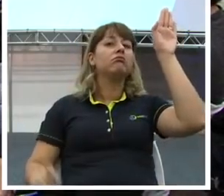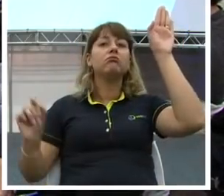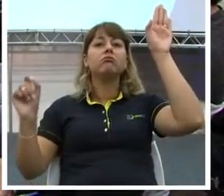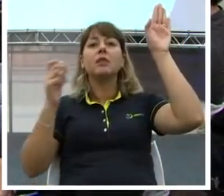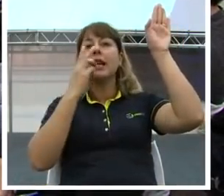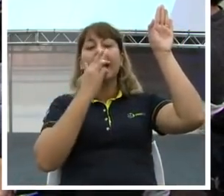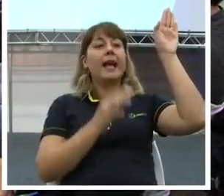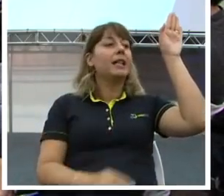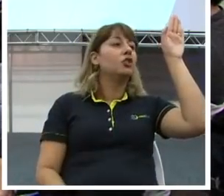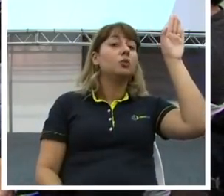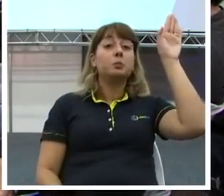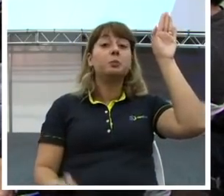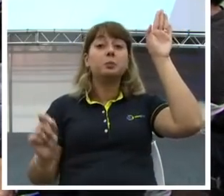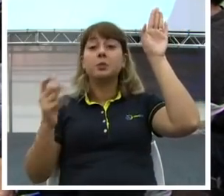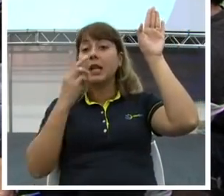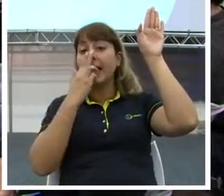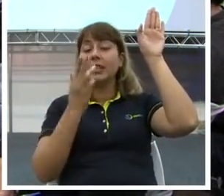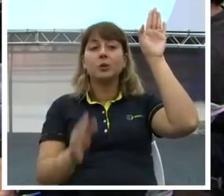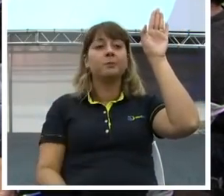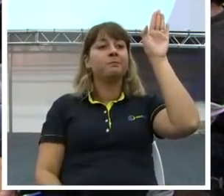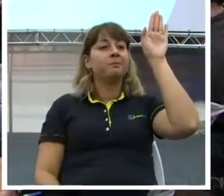aqui é difícil você falar, né? Eu acho difícil.